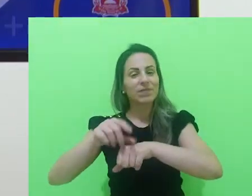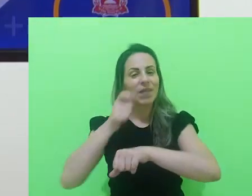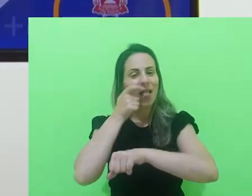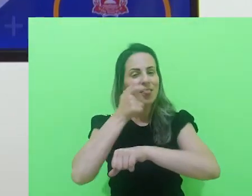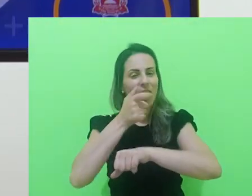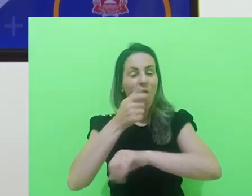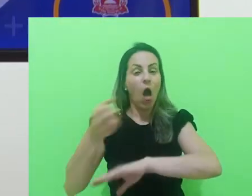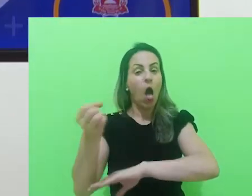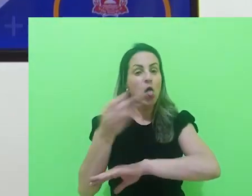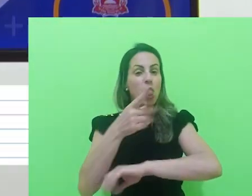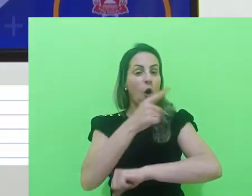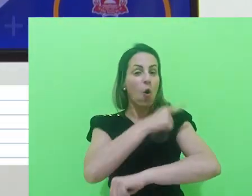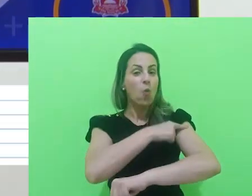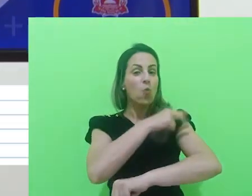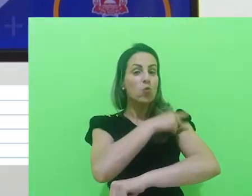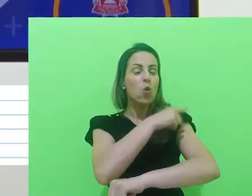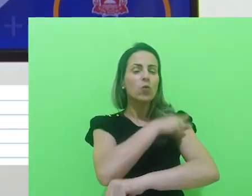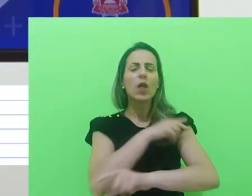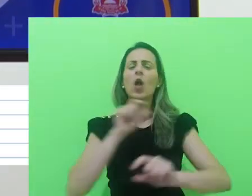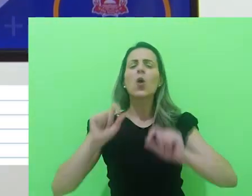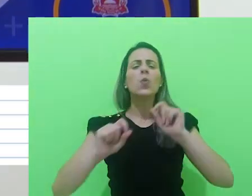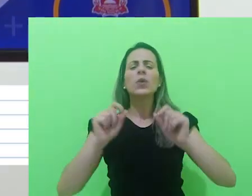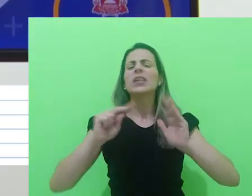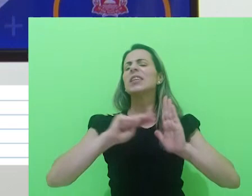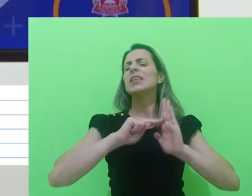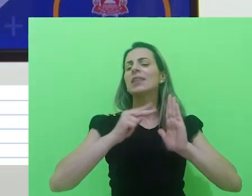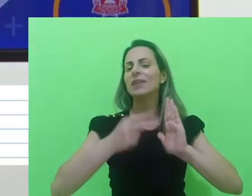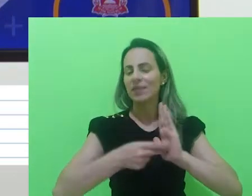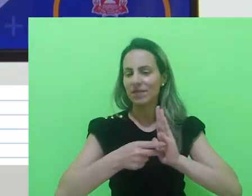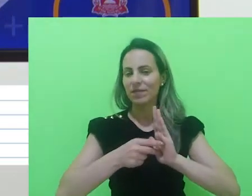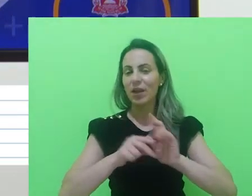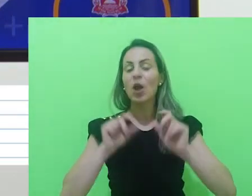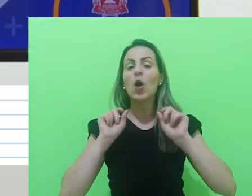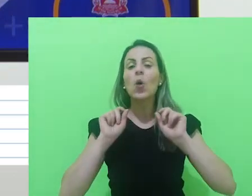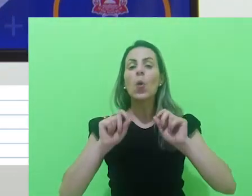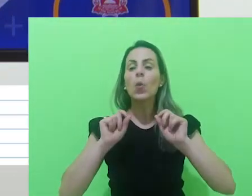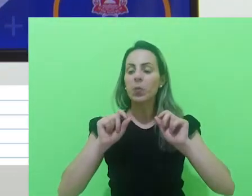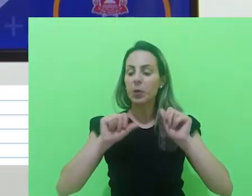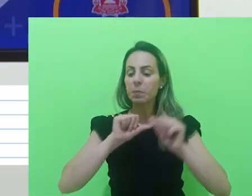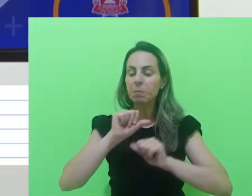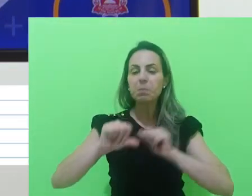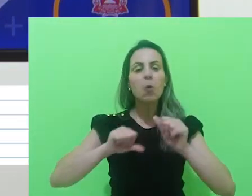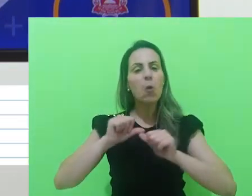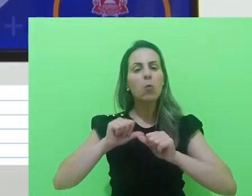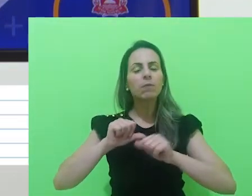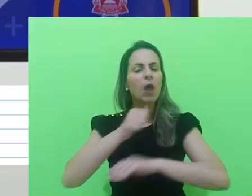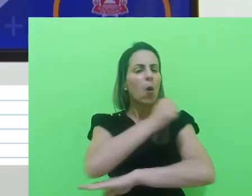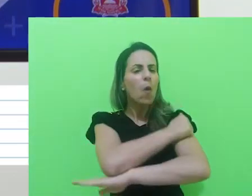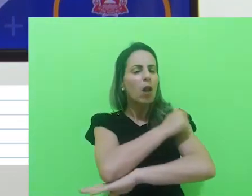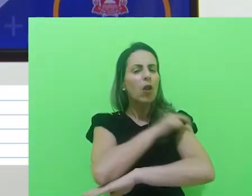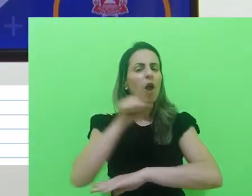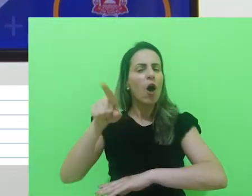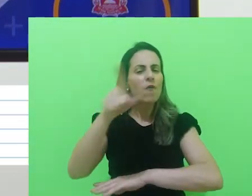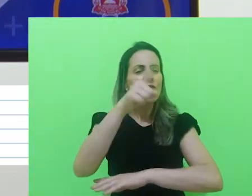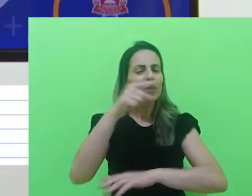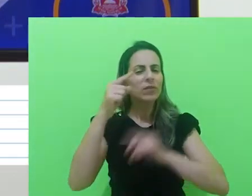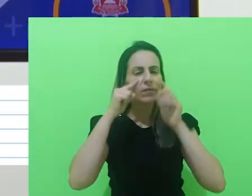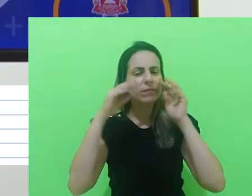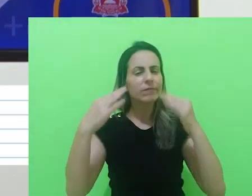ensino médio. O que vem a ser o novo ensino médio? O que vai acarretar para os alunos, para vocês que estão nos assistindo?